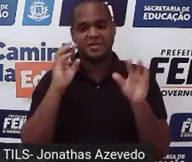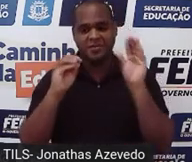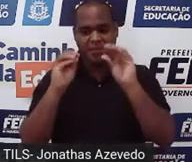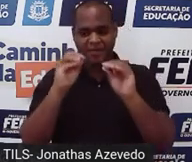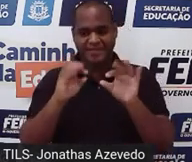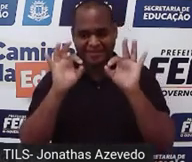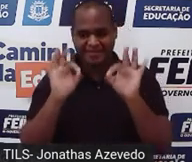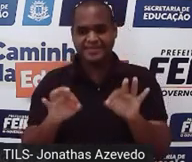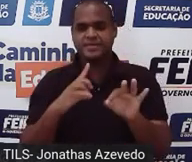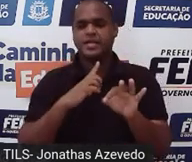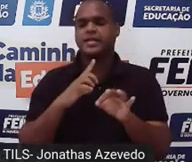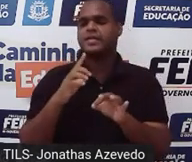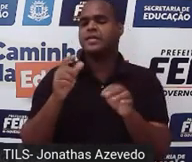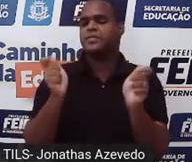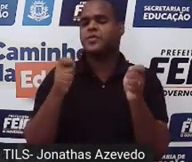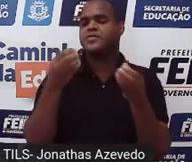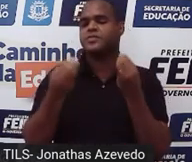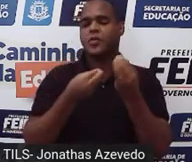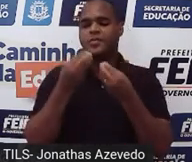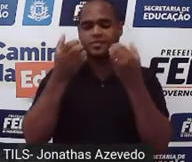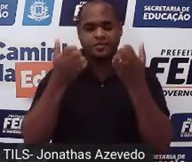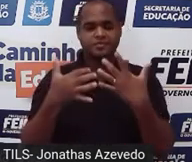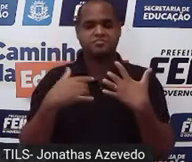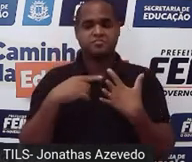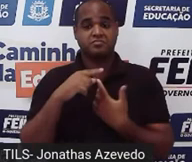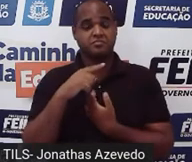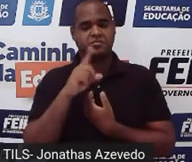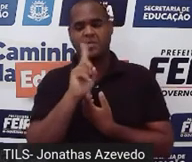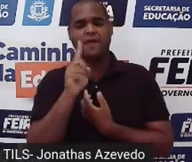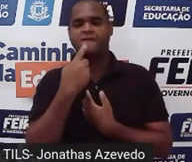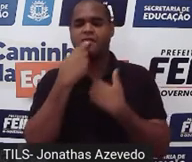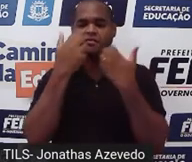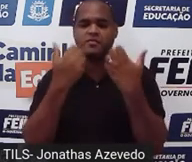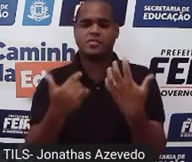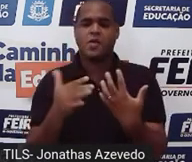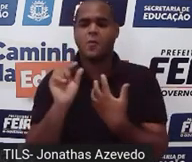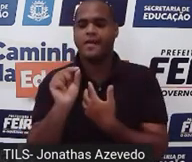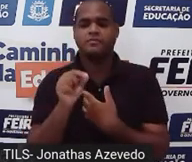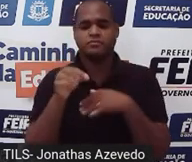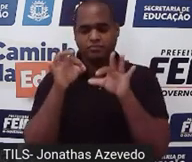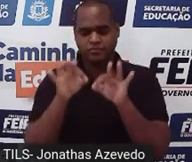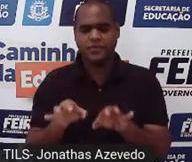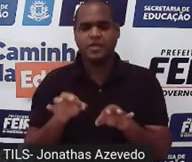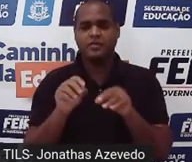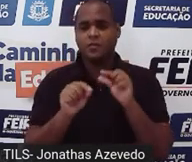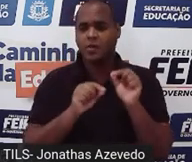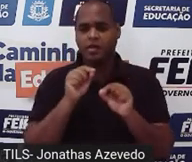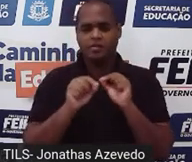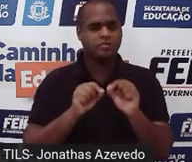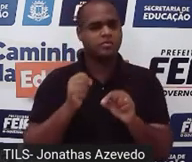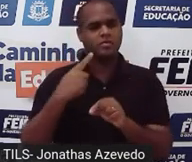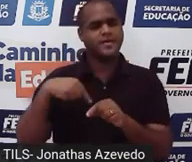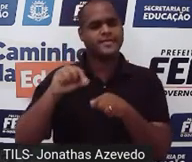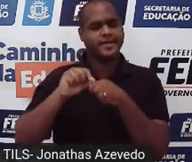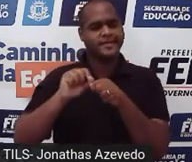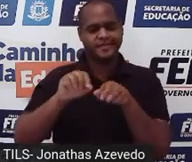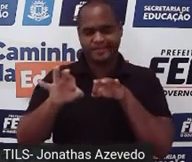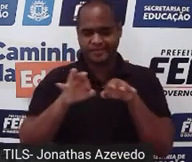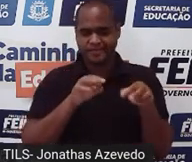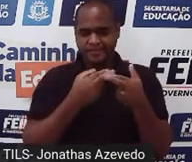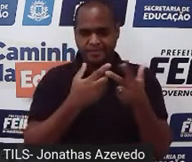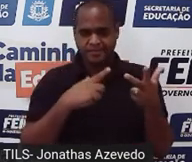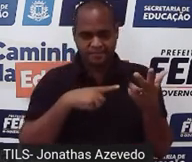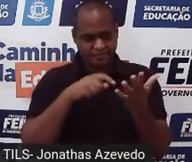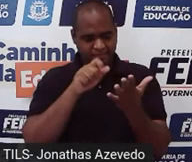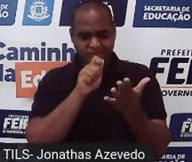mais ou menos onde é que fica, porque não tem como dizer qual é o local exato, tá? Porque a gente tá fazendo isso ali com